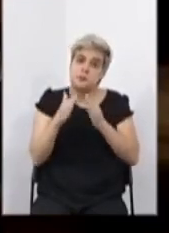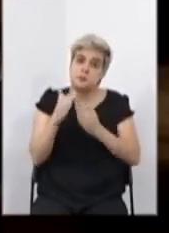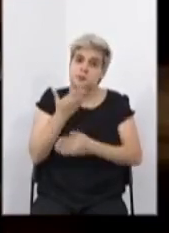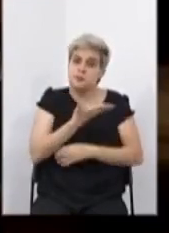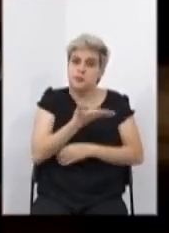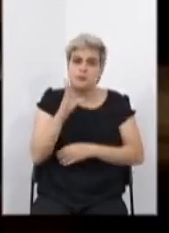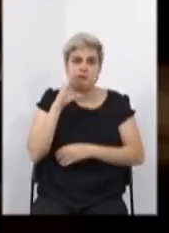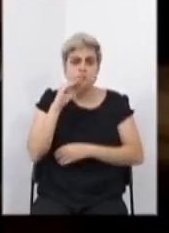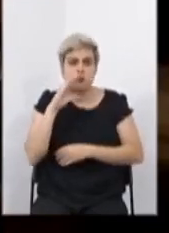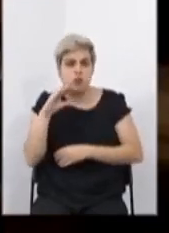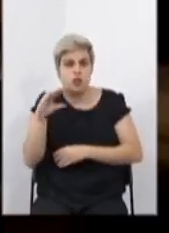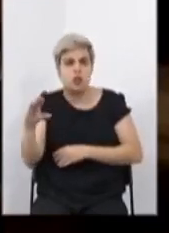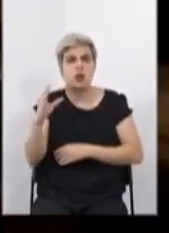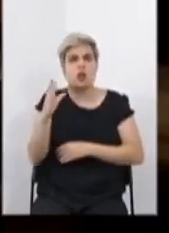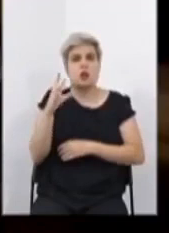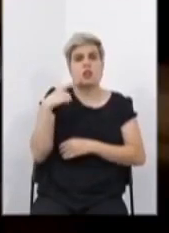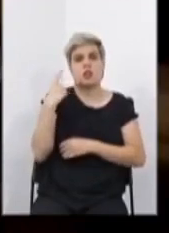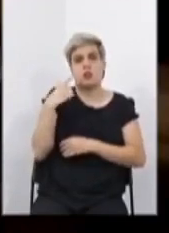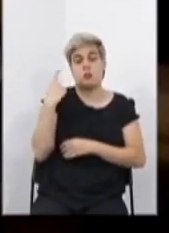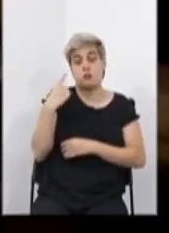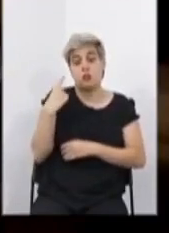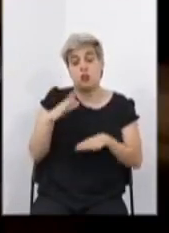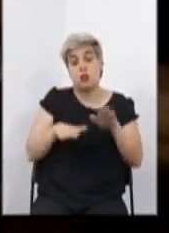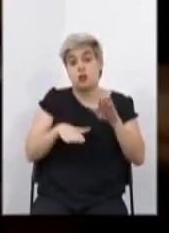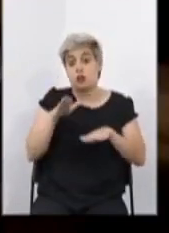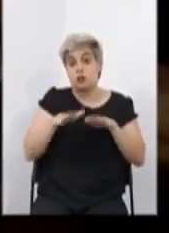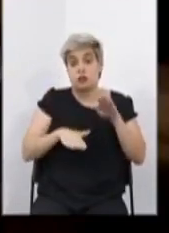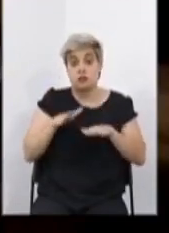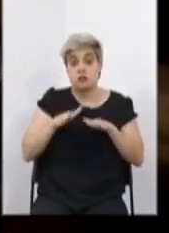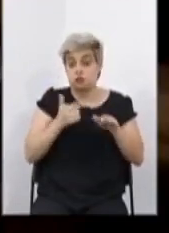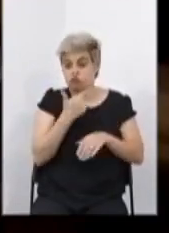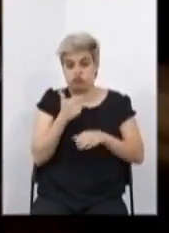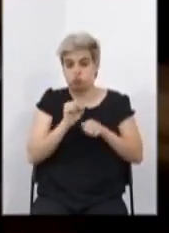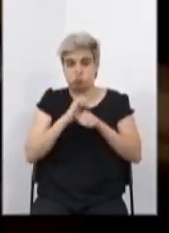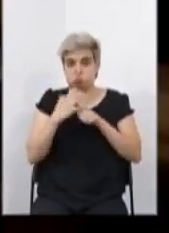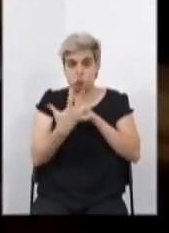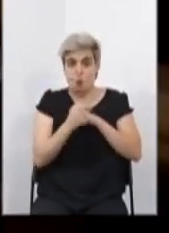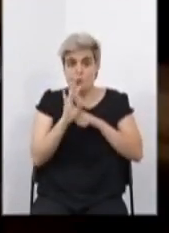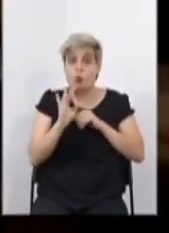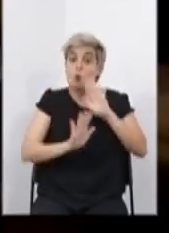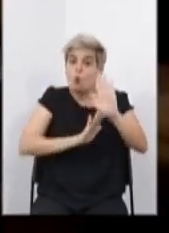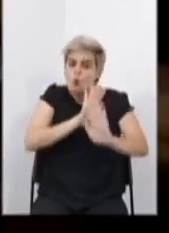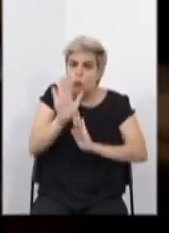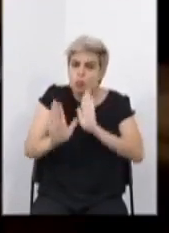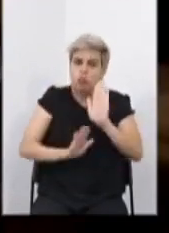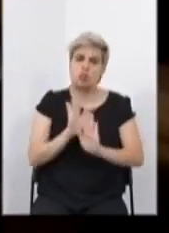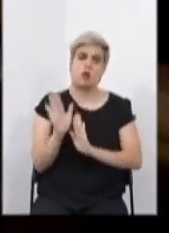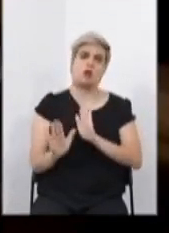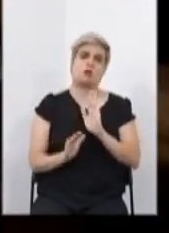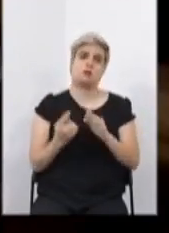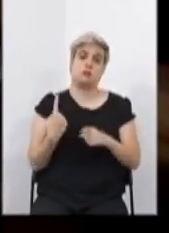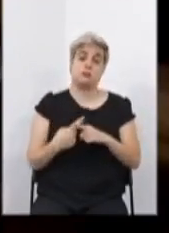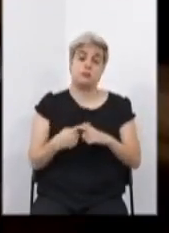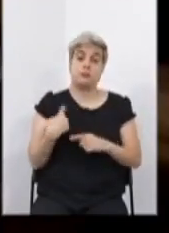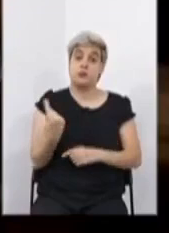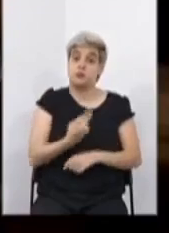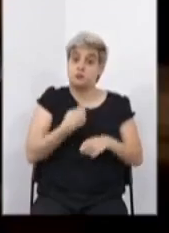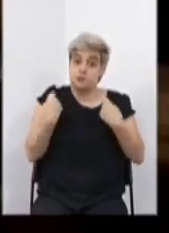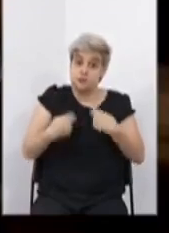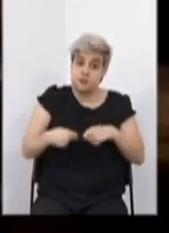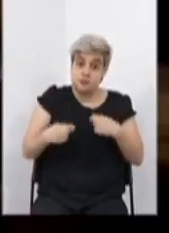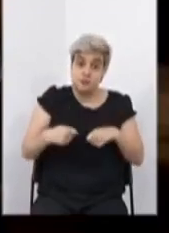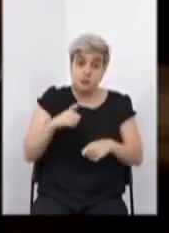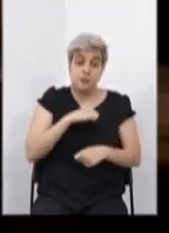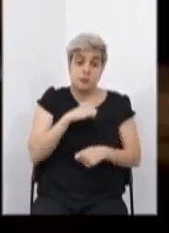funcionários, aos deputados que não tiveram aí ainda, que se cuidem, que nós possamos fazer uma